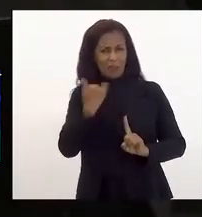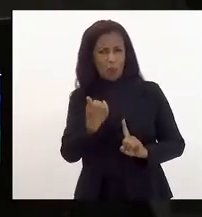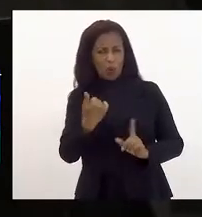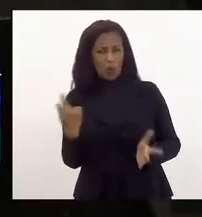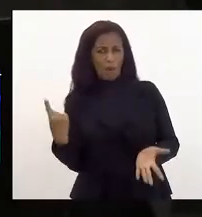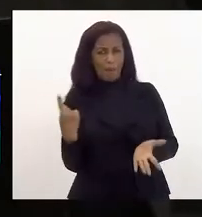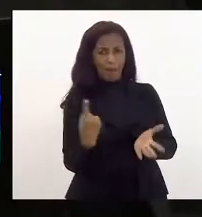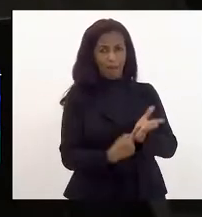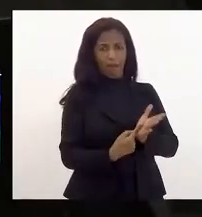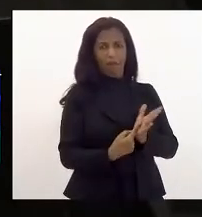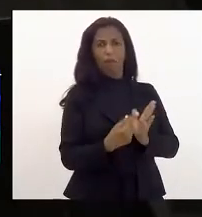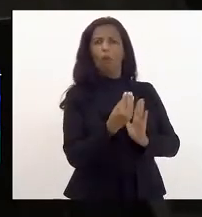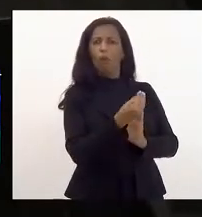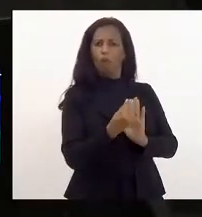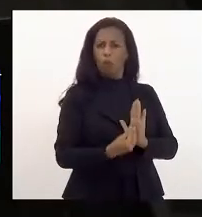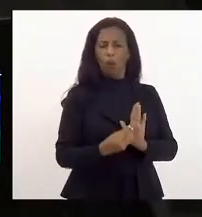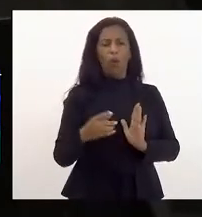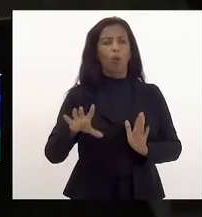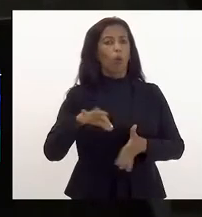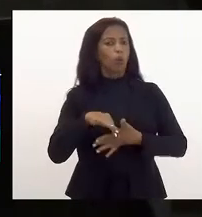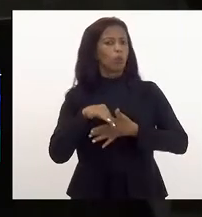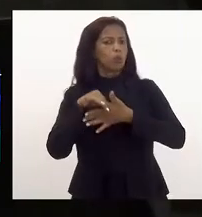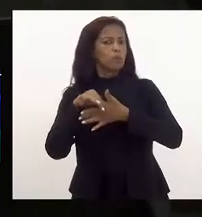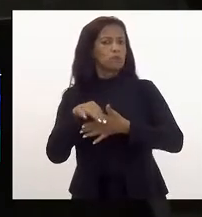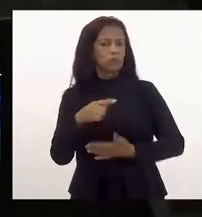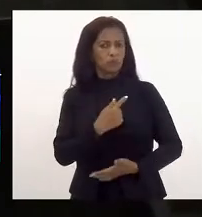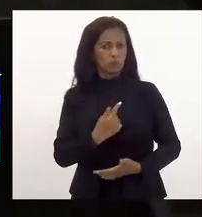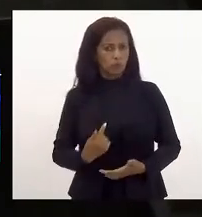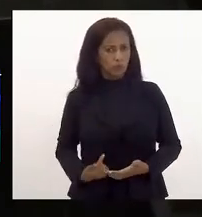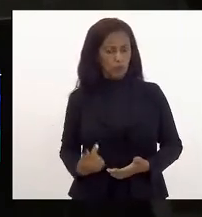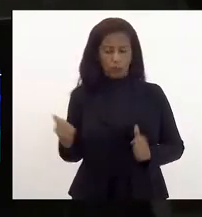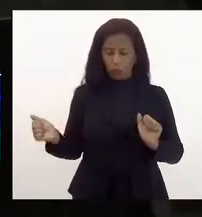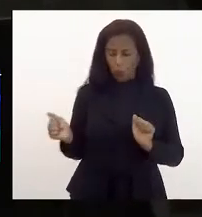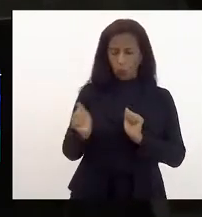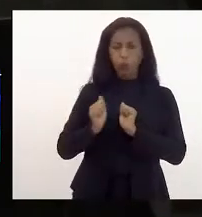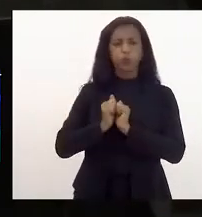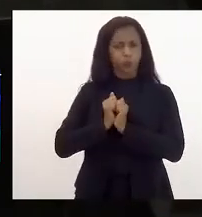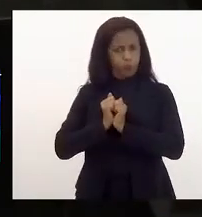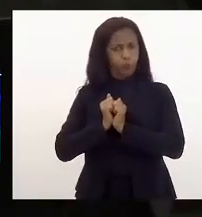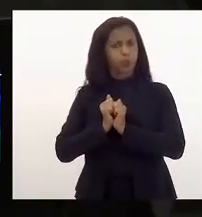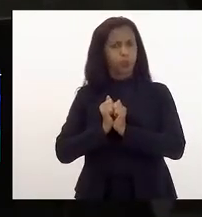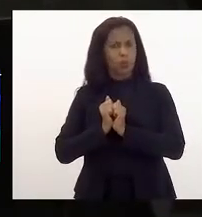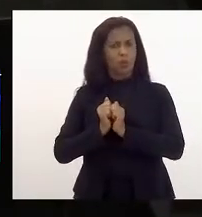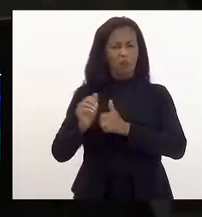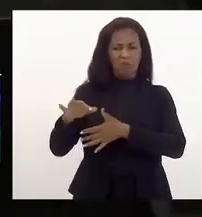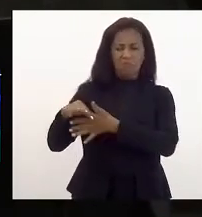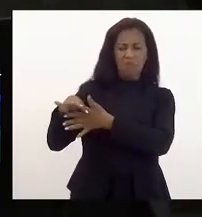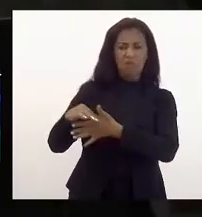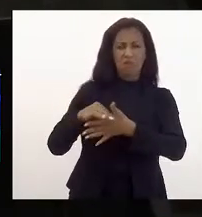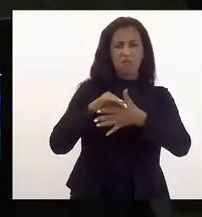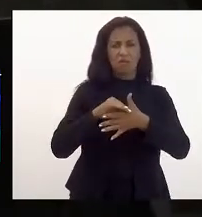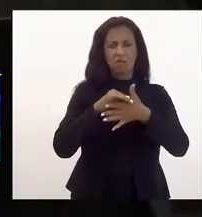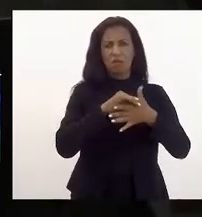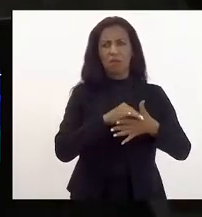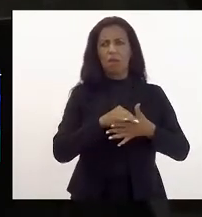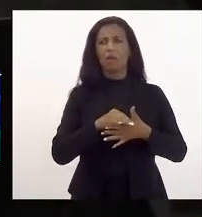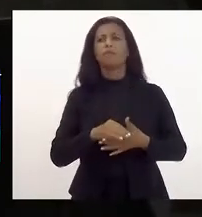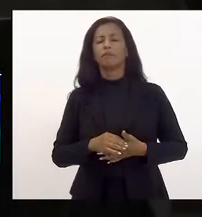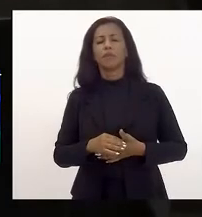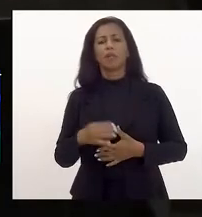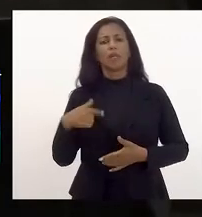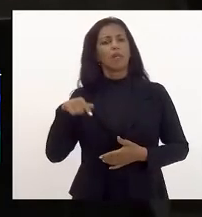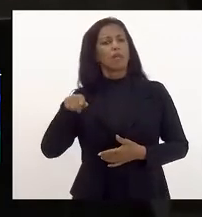agenda com o líder do governo que esteve conosco com várias lideranças populares e nós ali